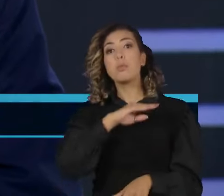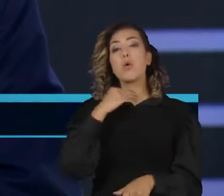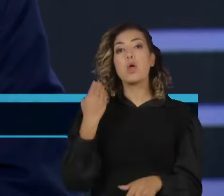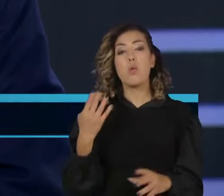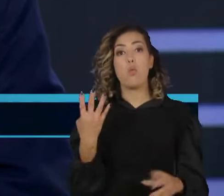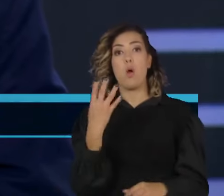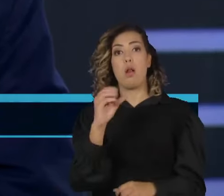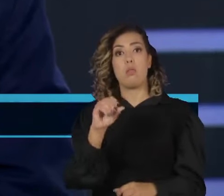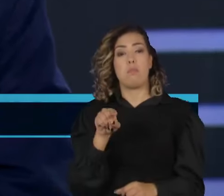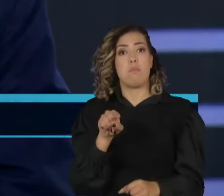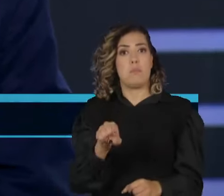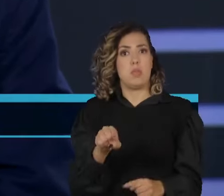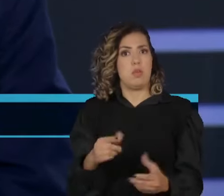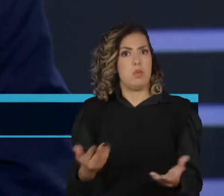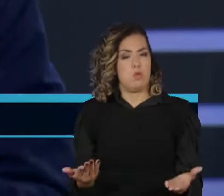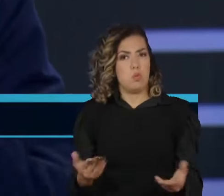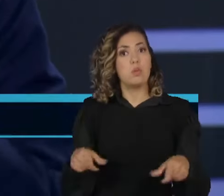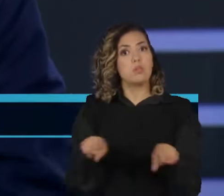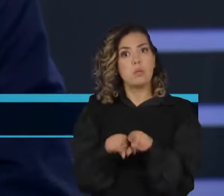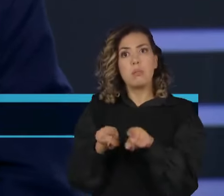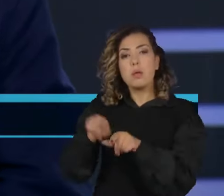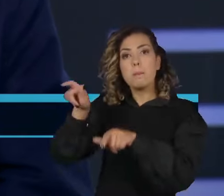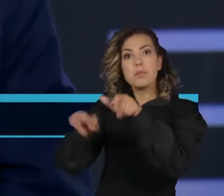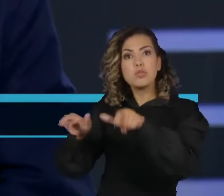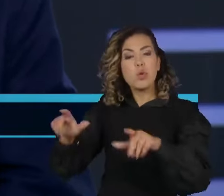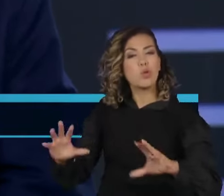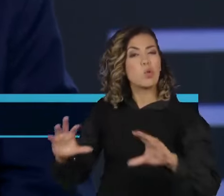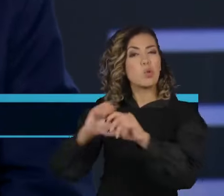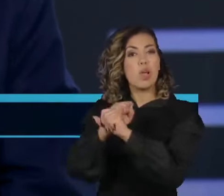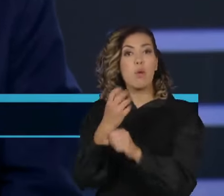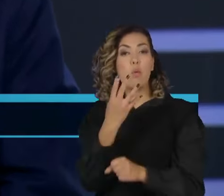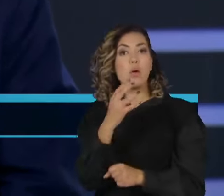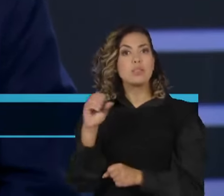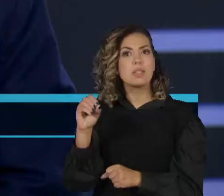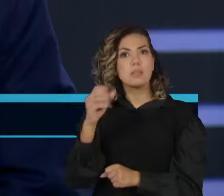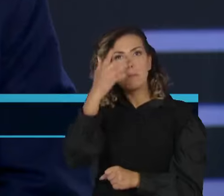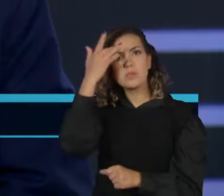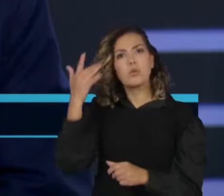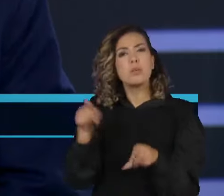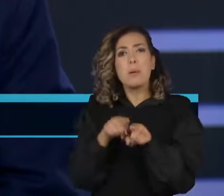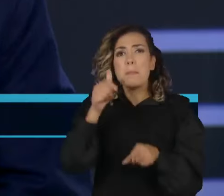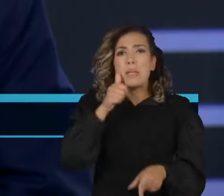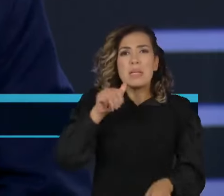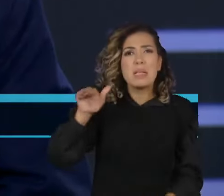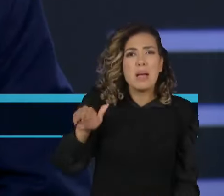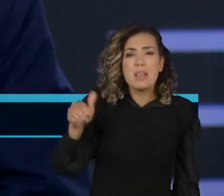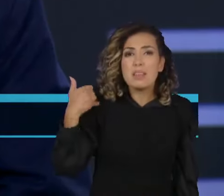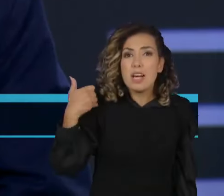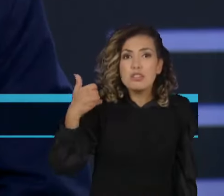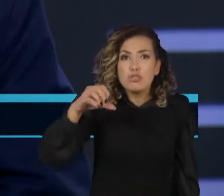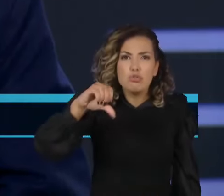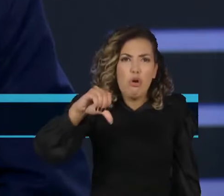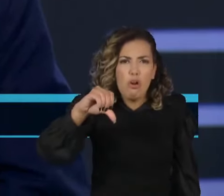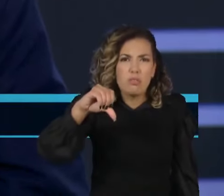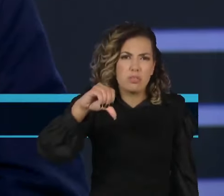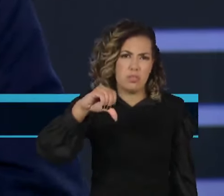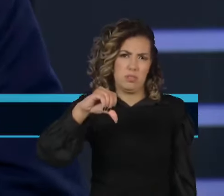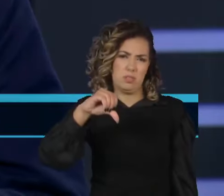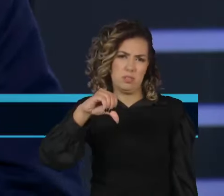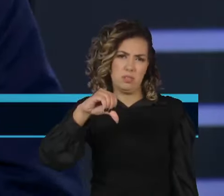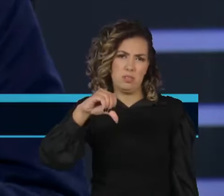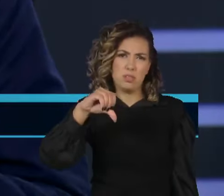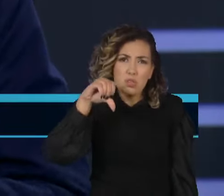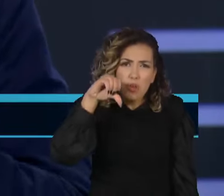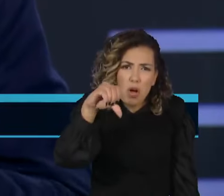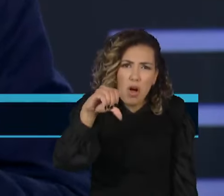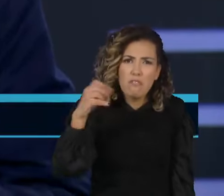específico, não só matou 400 pessoas em geral, matou uma menina de 9 anos. Uma menina de 9 anos. É dizer, como é